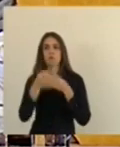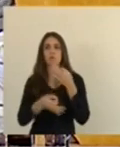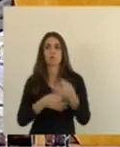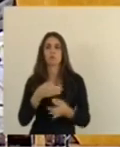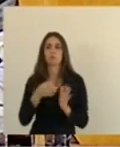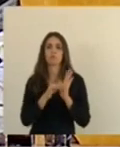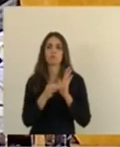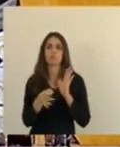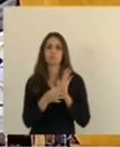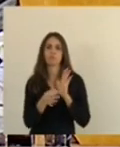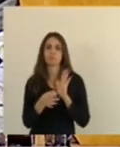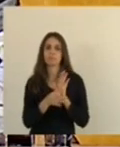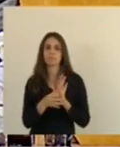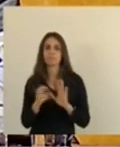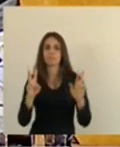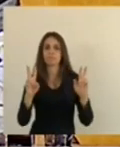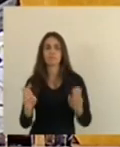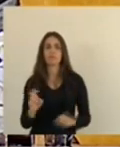matéria